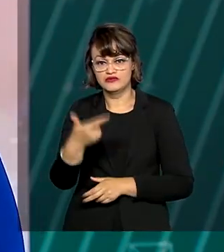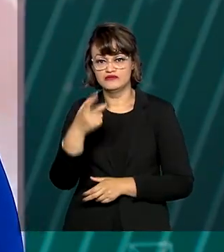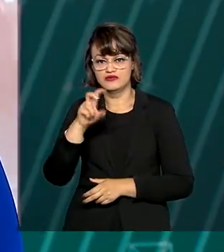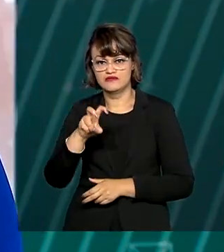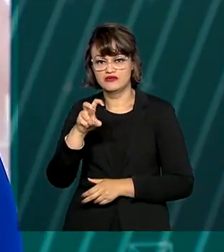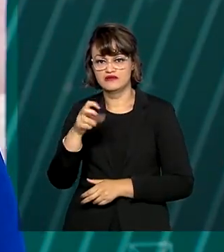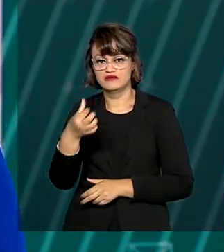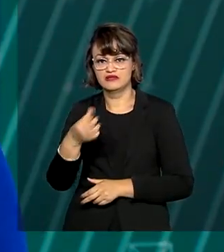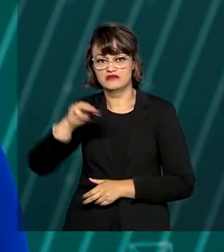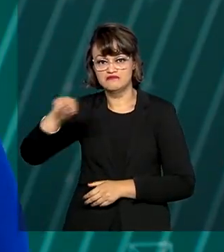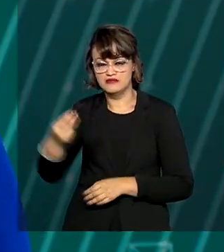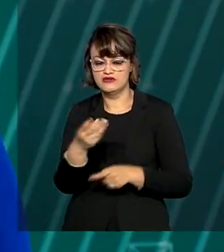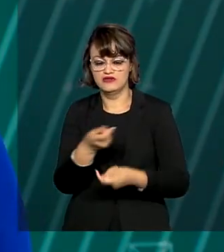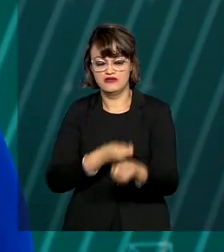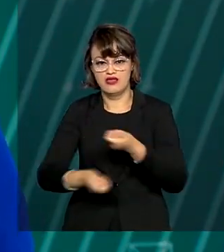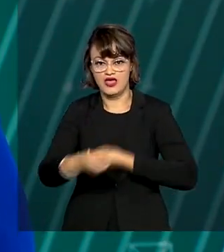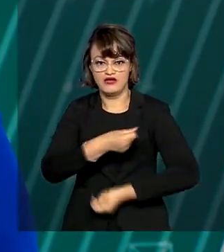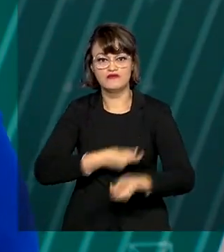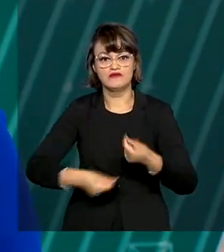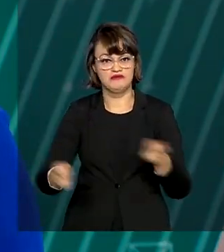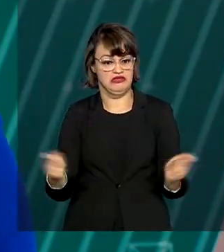de reais de economia aos cofres públicos. contabilizam de só no